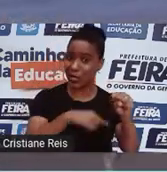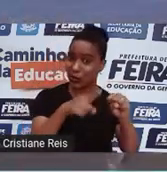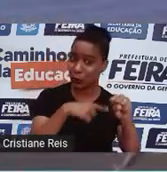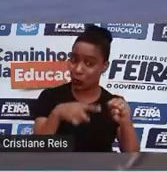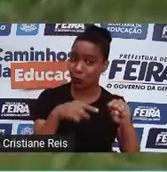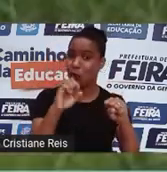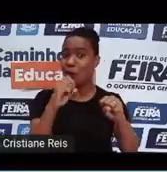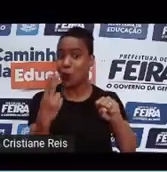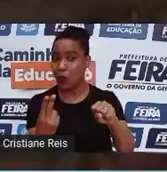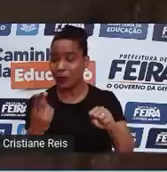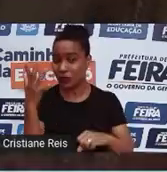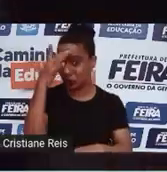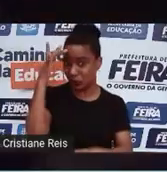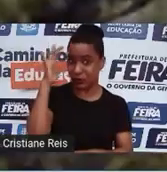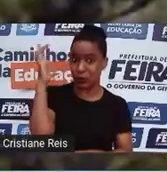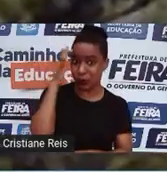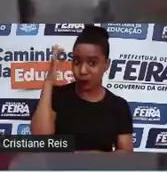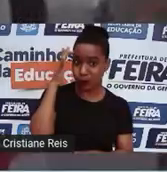maior do que o risco?